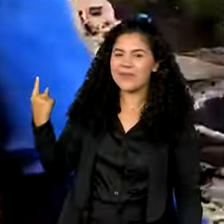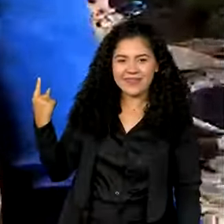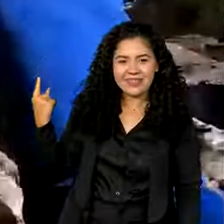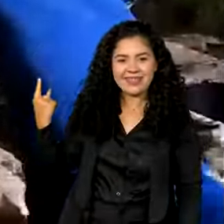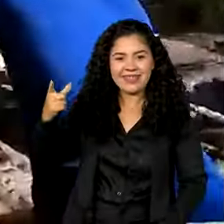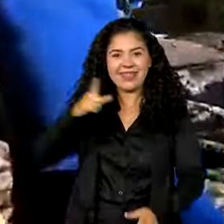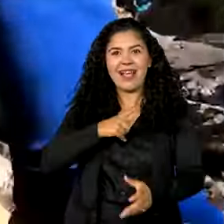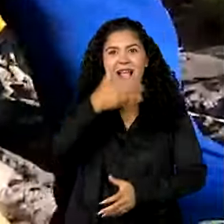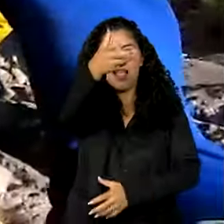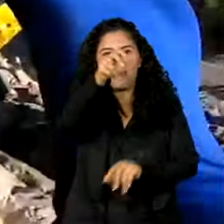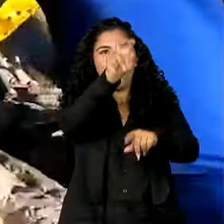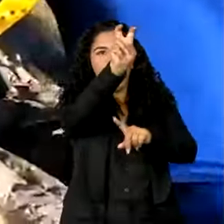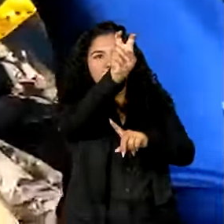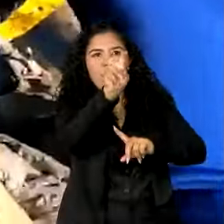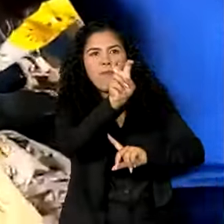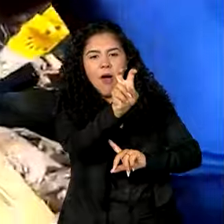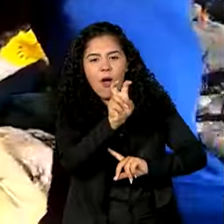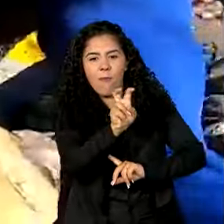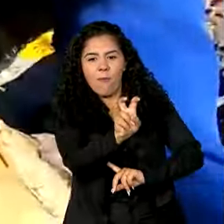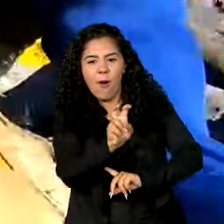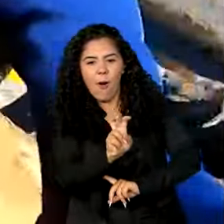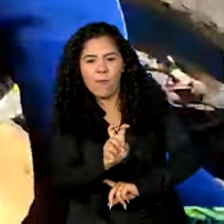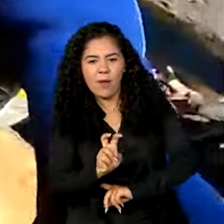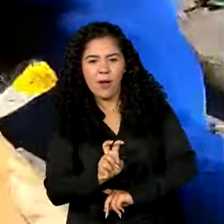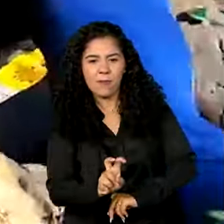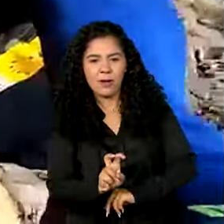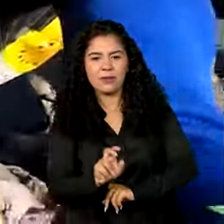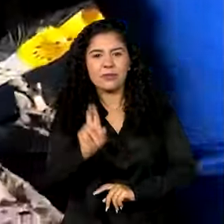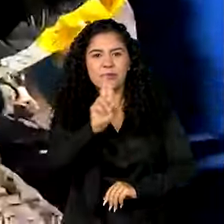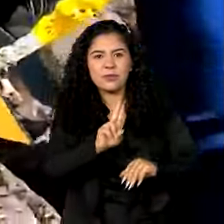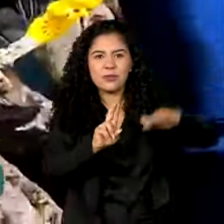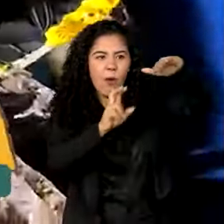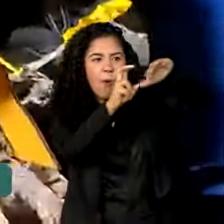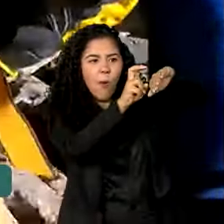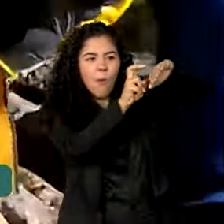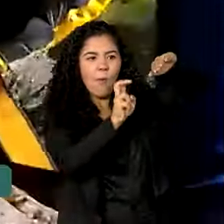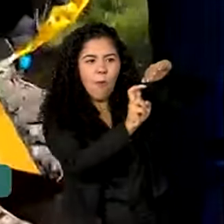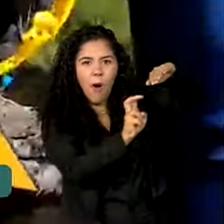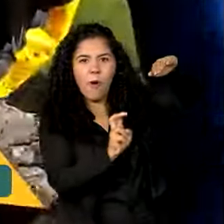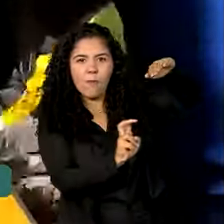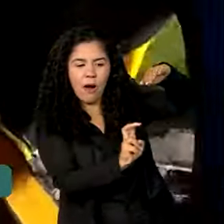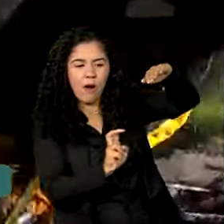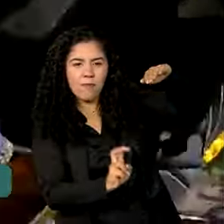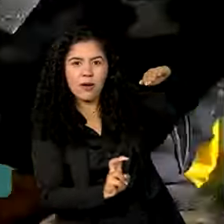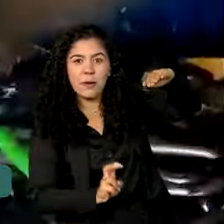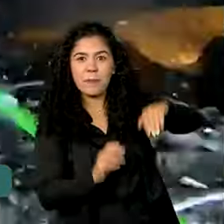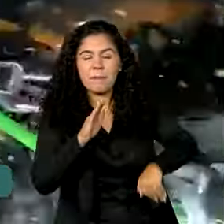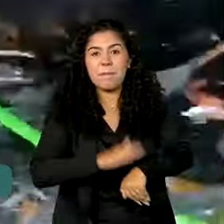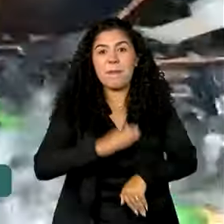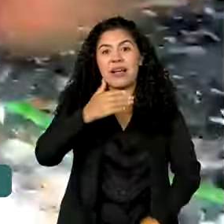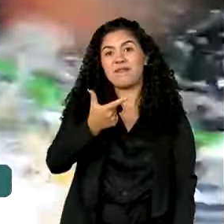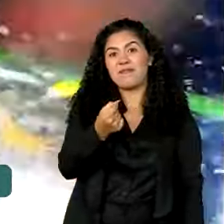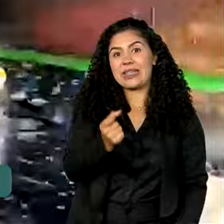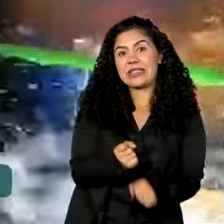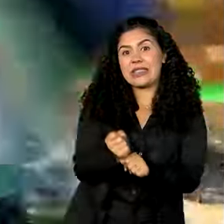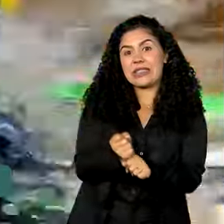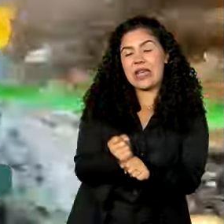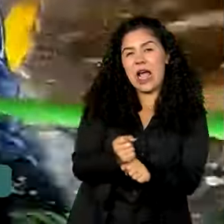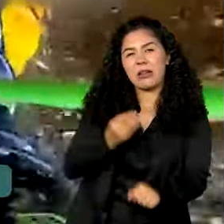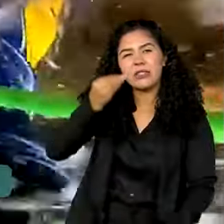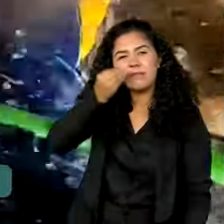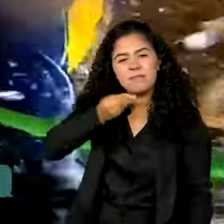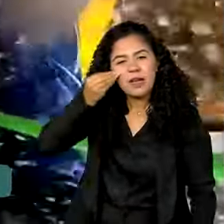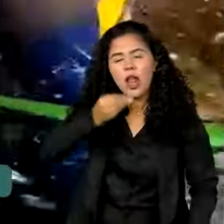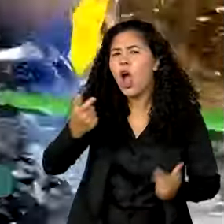que desce um dos quênios, usando técnicas e equipamentos de rapel. Com mais de 20 anos de experiência em quenionismo na